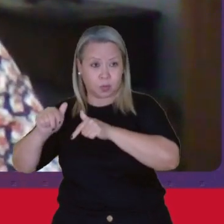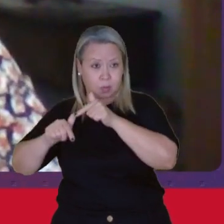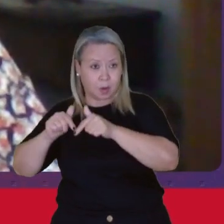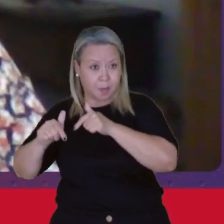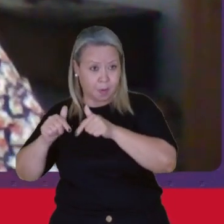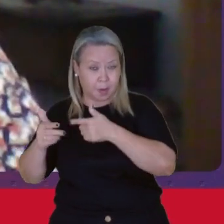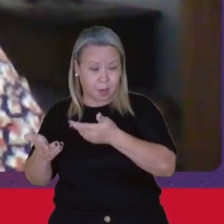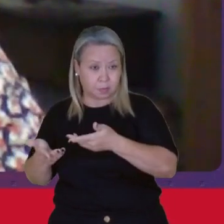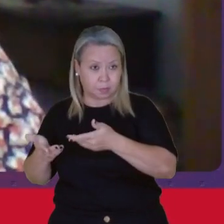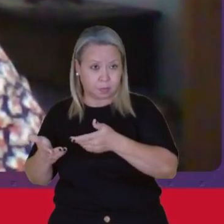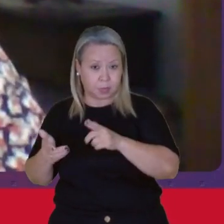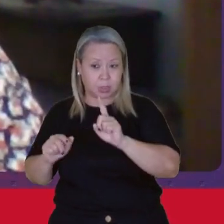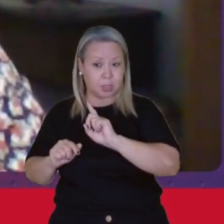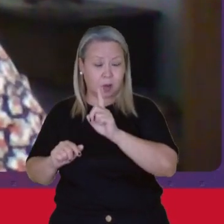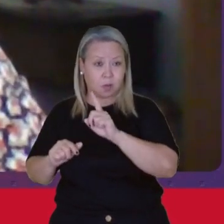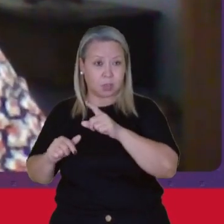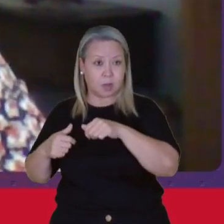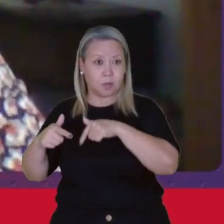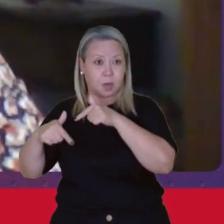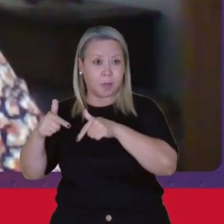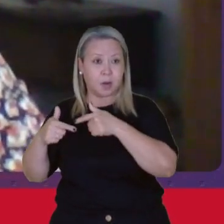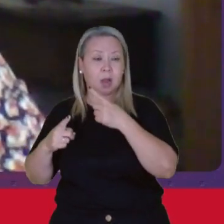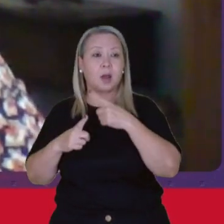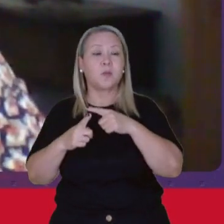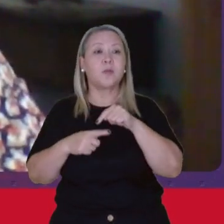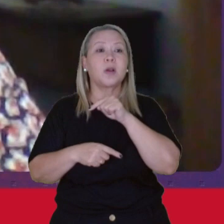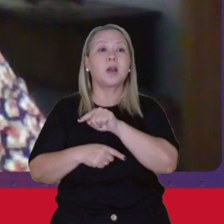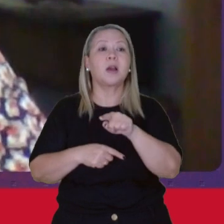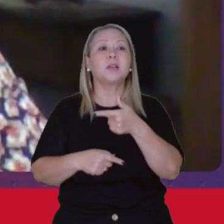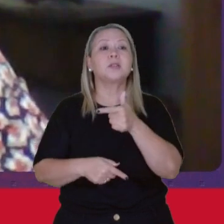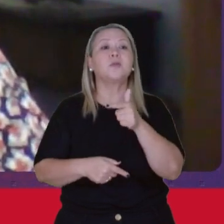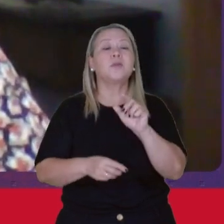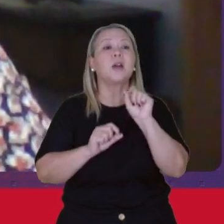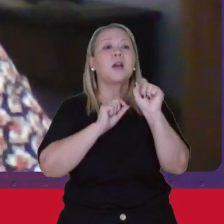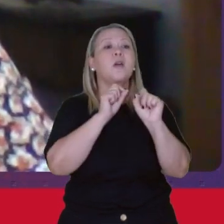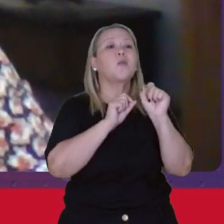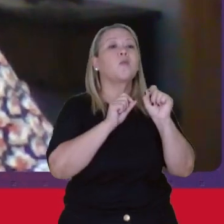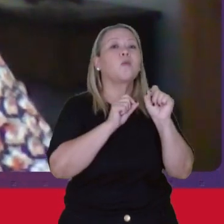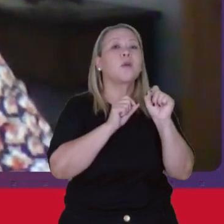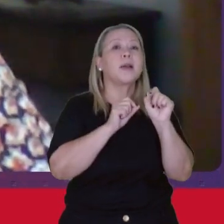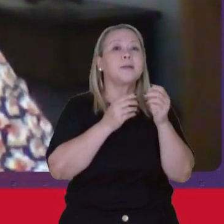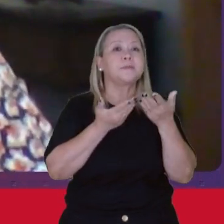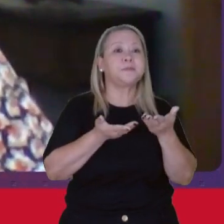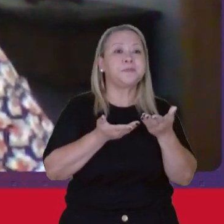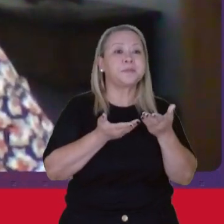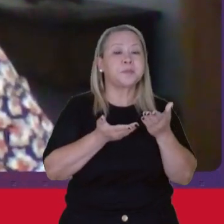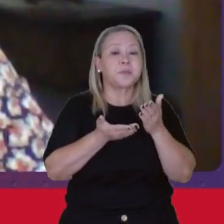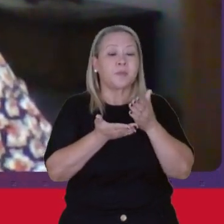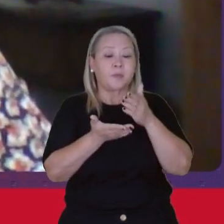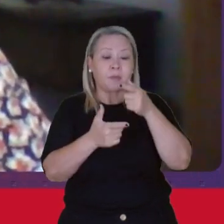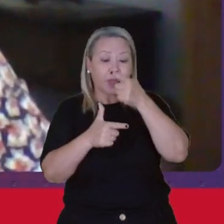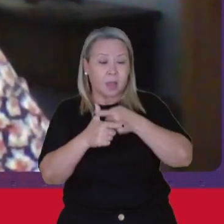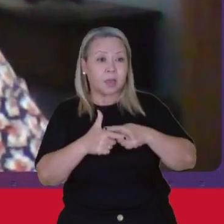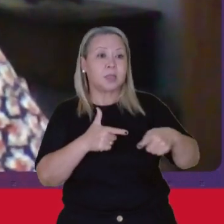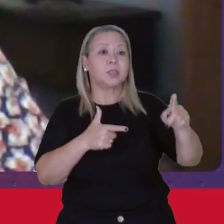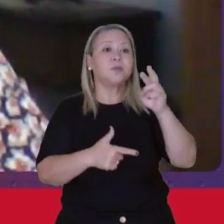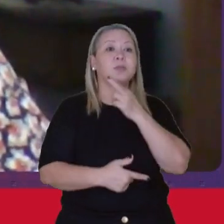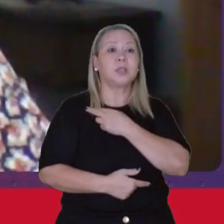É porque Elas não Têm com quem Dividir As